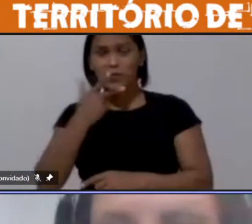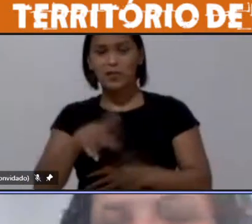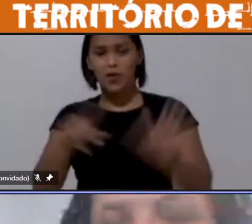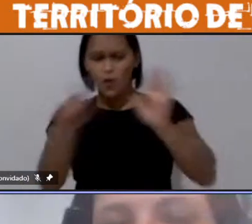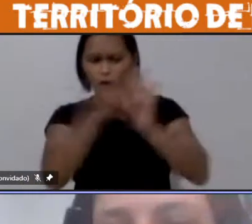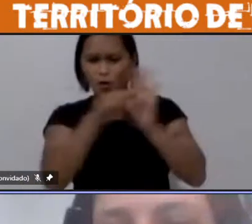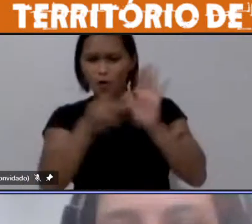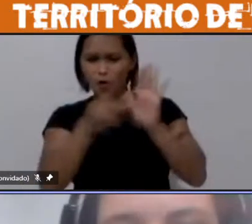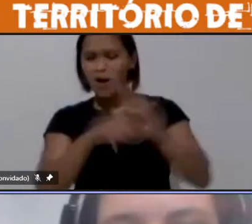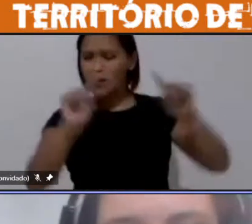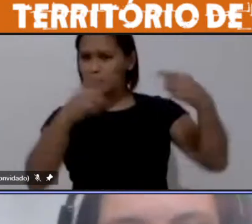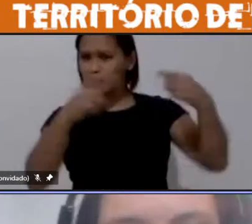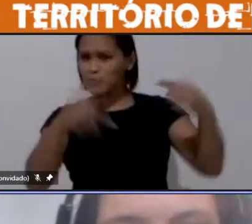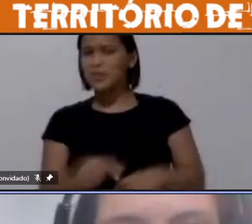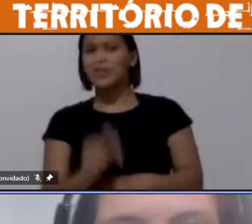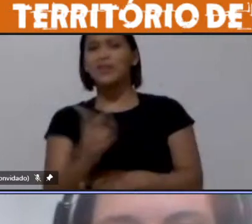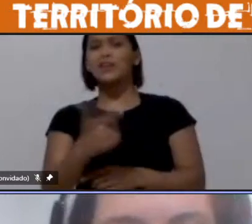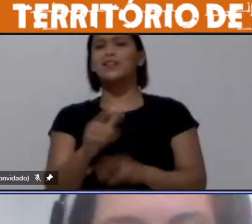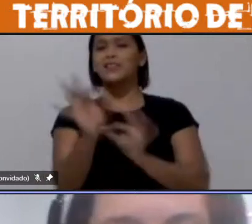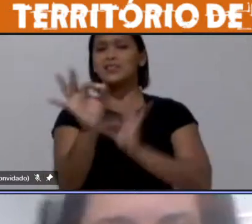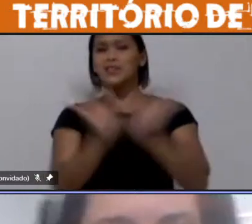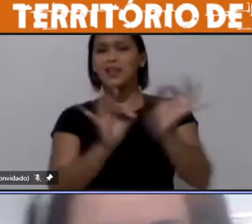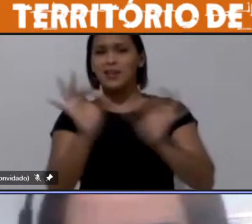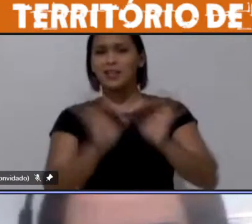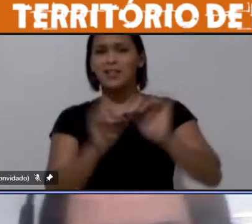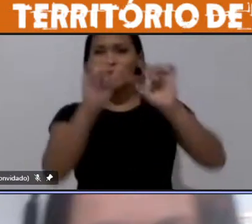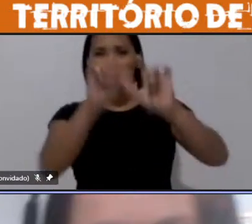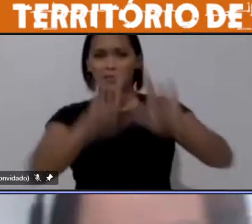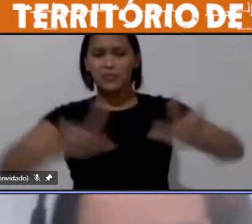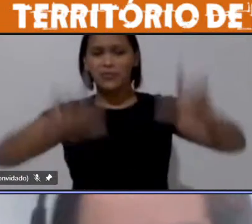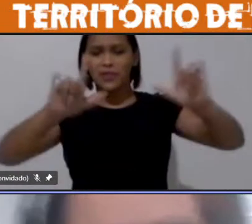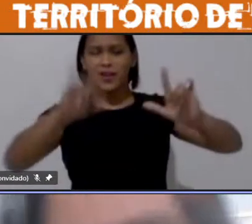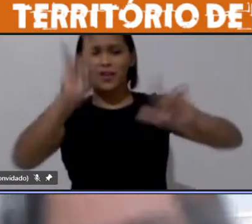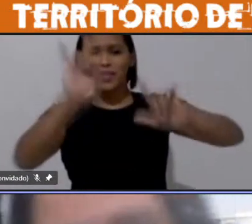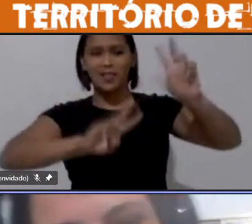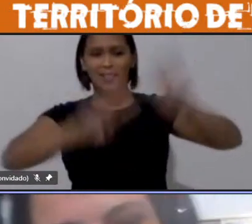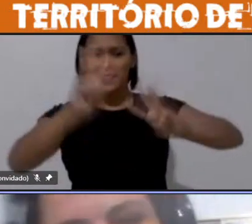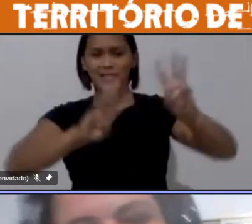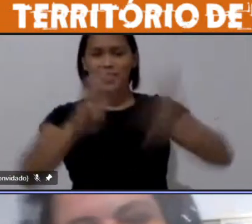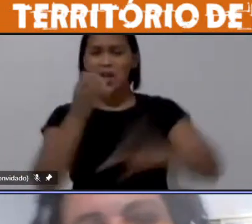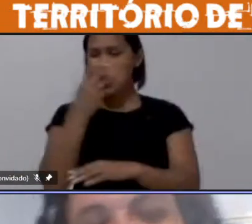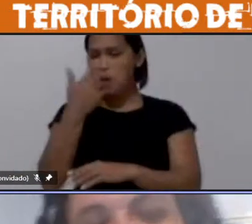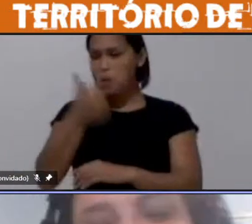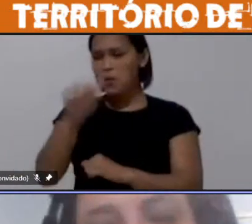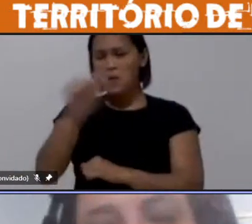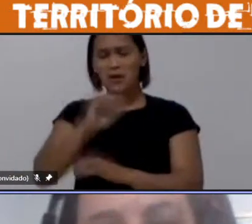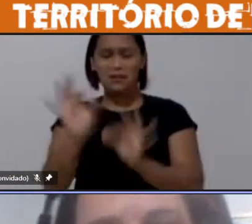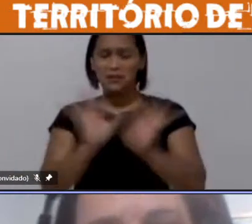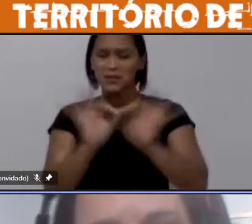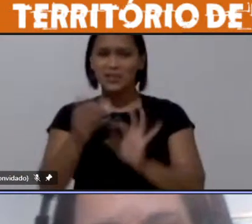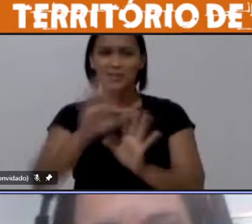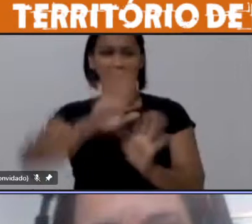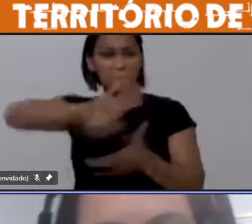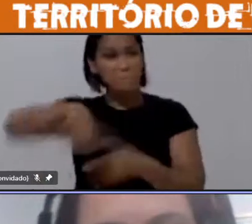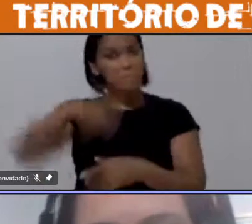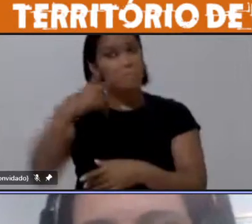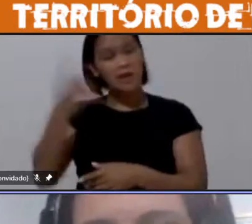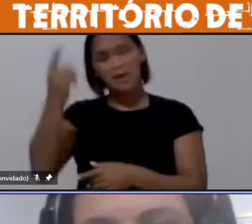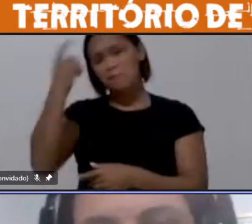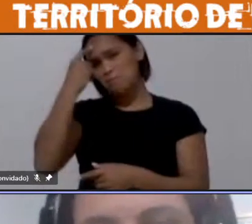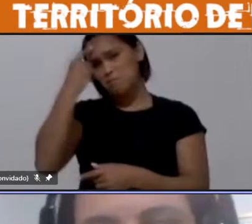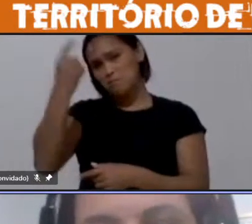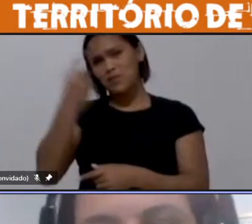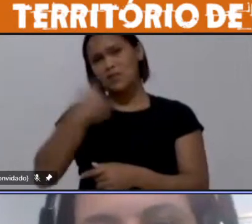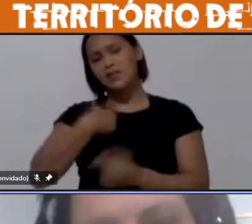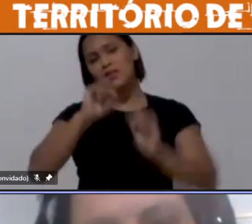e eu não sei elaborar slides tão lindos quanto os dela mas eu vou trazer para vocês